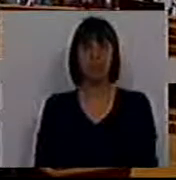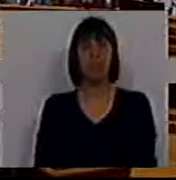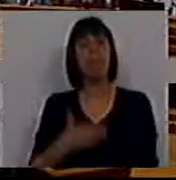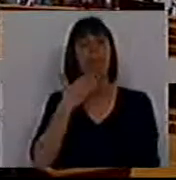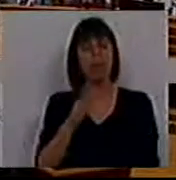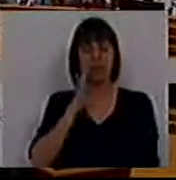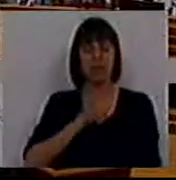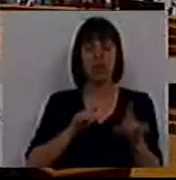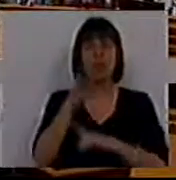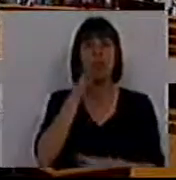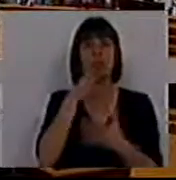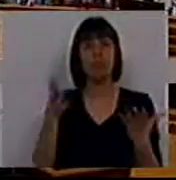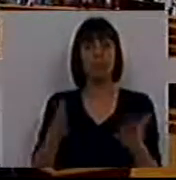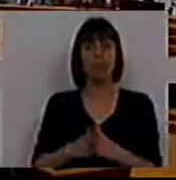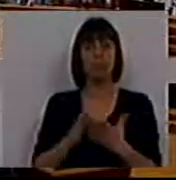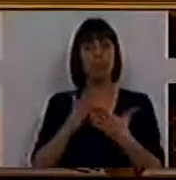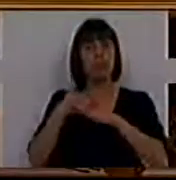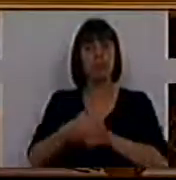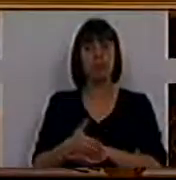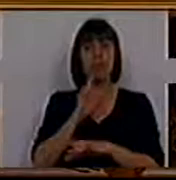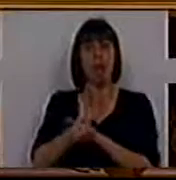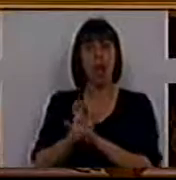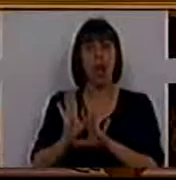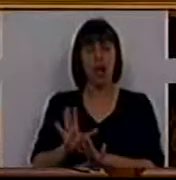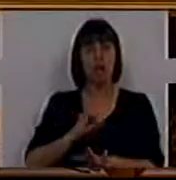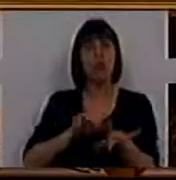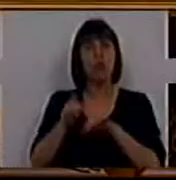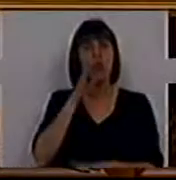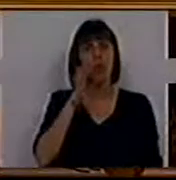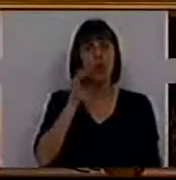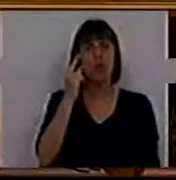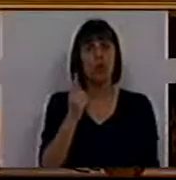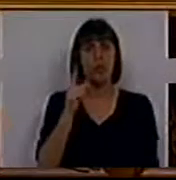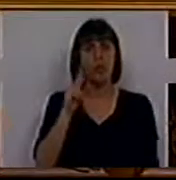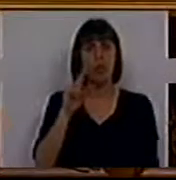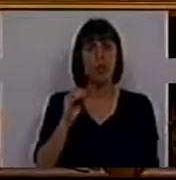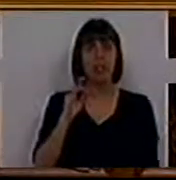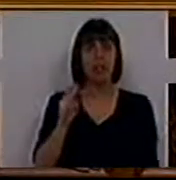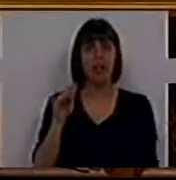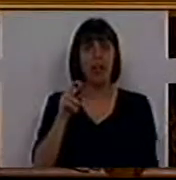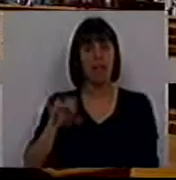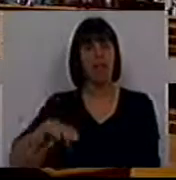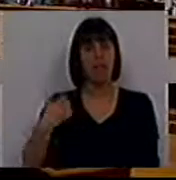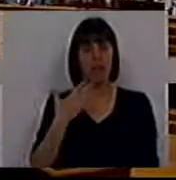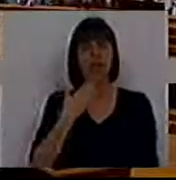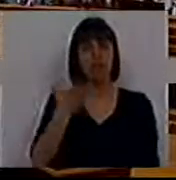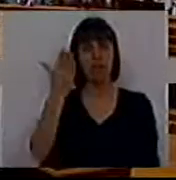Muito obrigada, Sra. Deputada. Intervém ainda o Sr. Deputado José Luís Freira pelos Verdes. Faz favor.